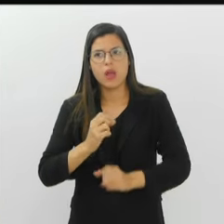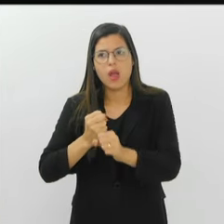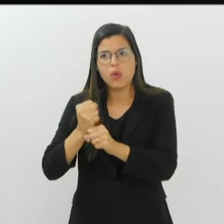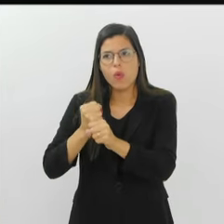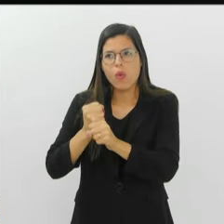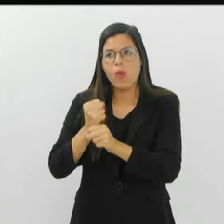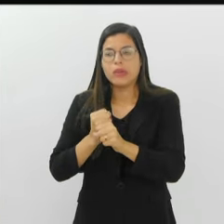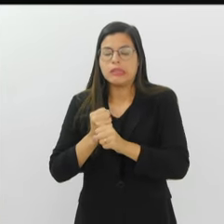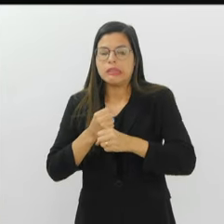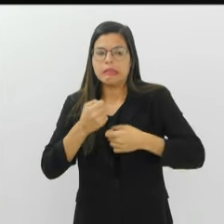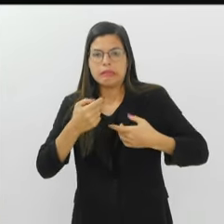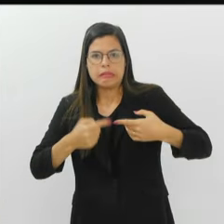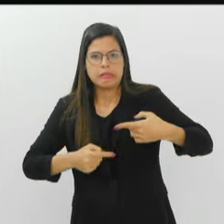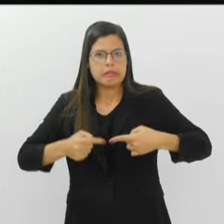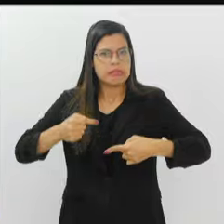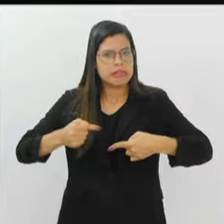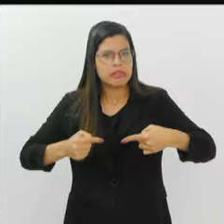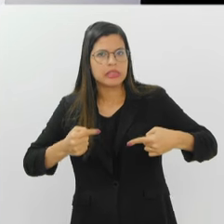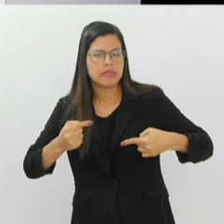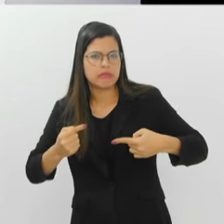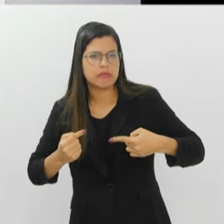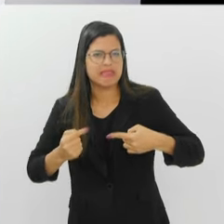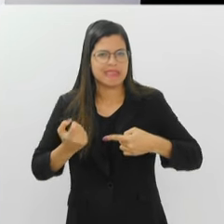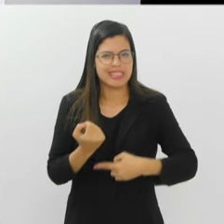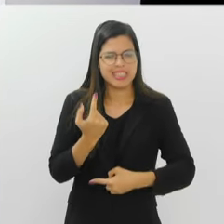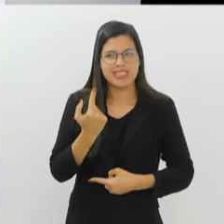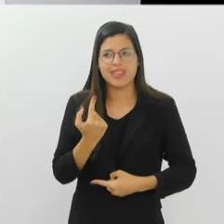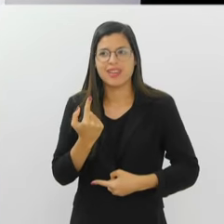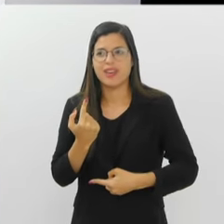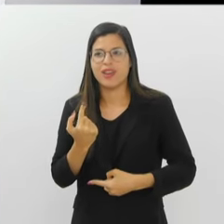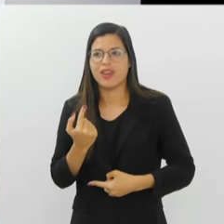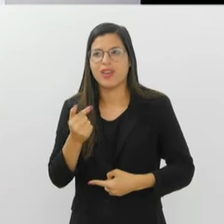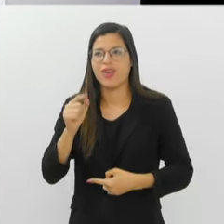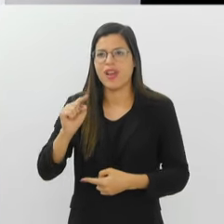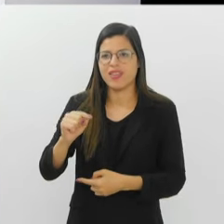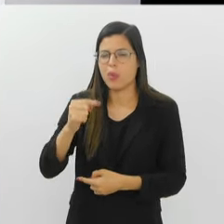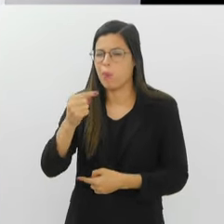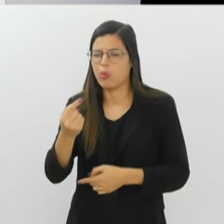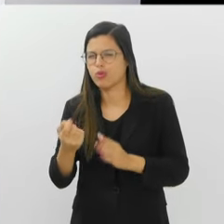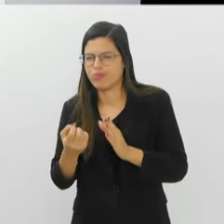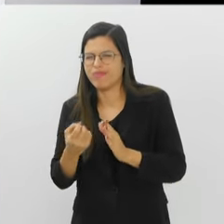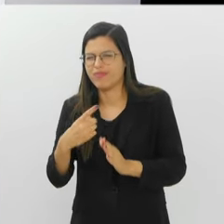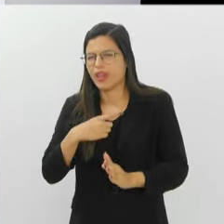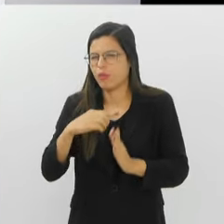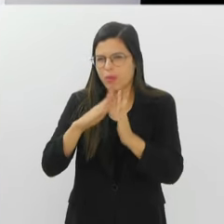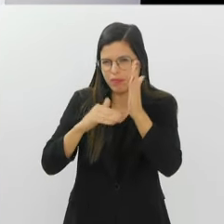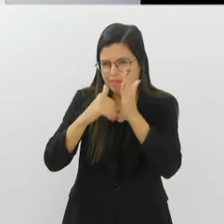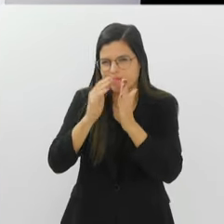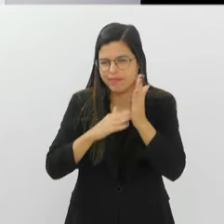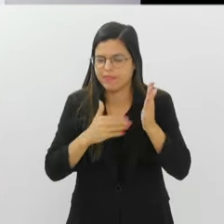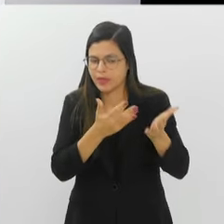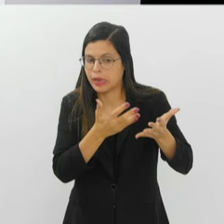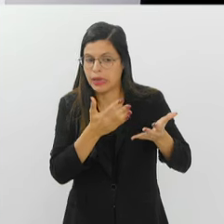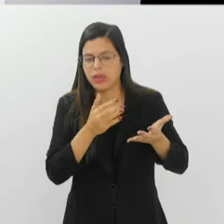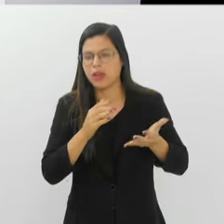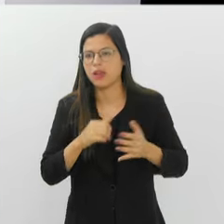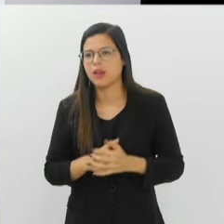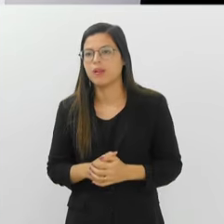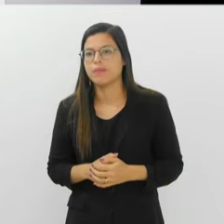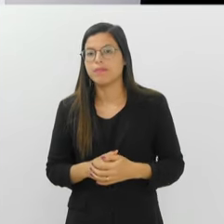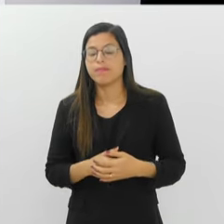E aí a gente passou o ano todo meio na rusca, até eu dei para ele pintar alguma coisa de fluorescente ali, mas não era